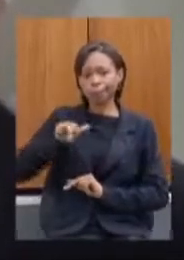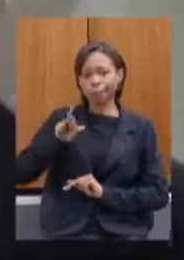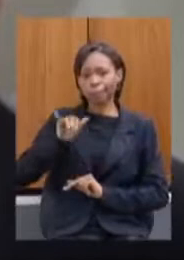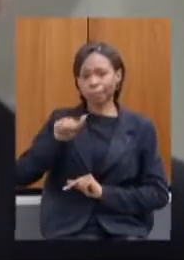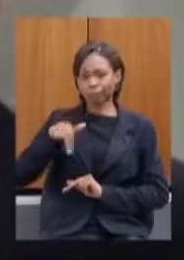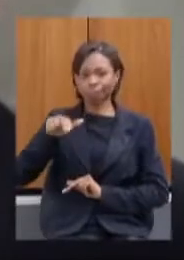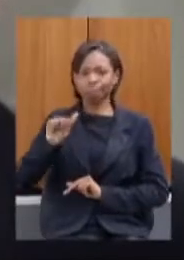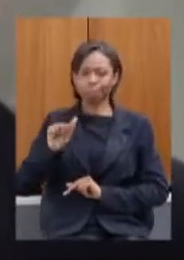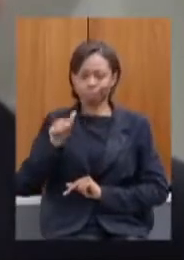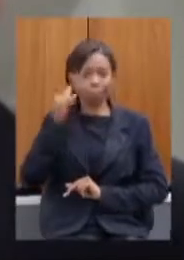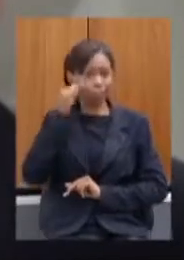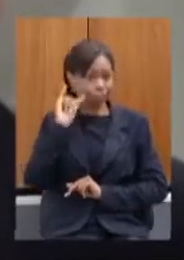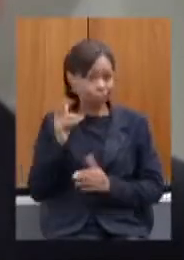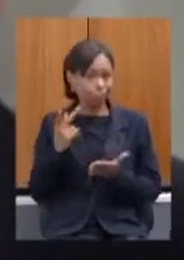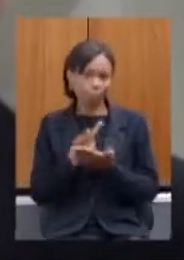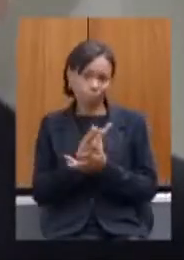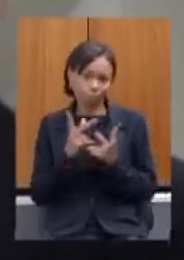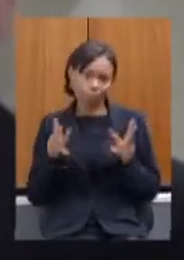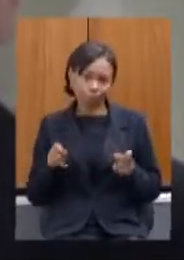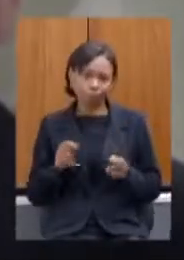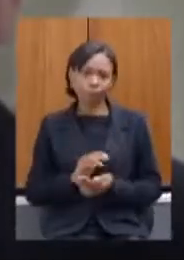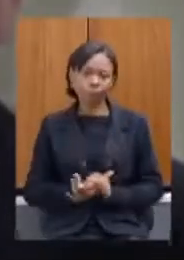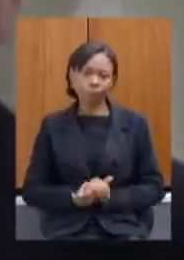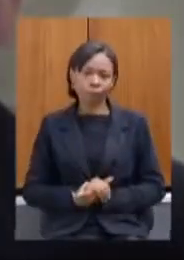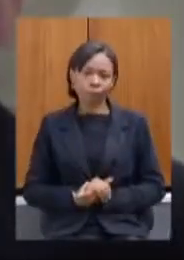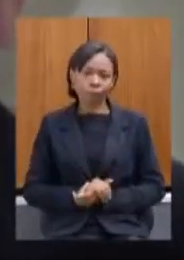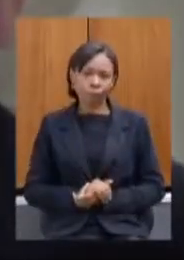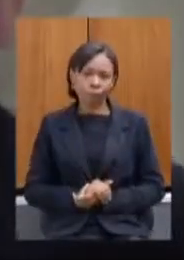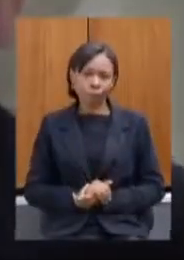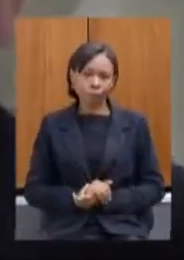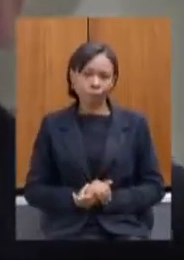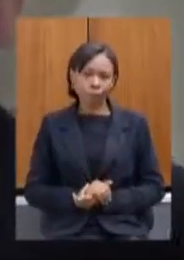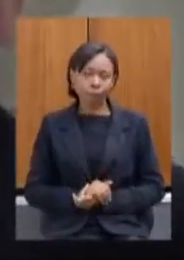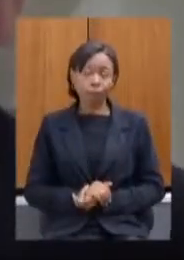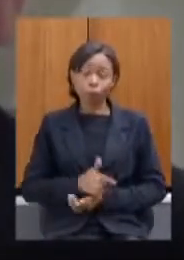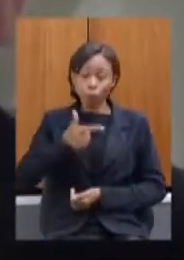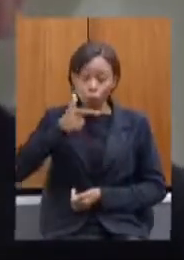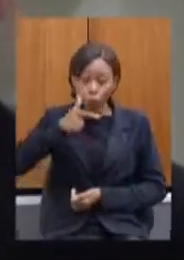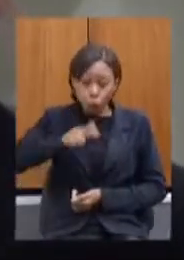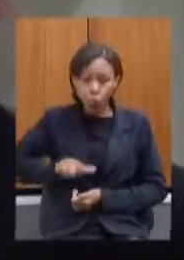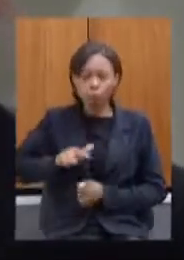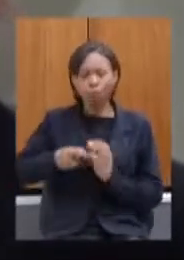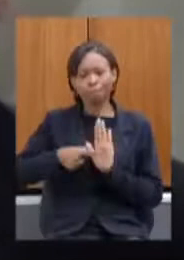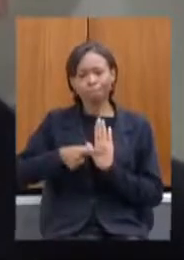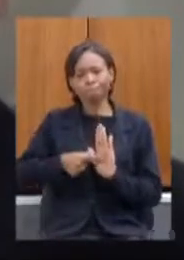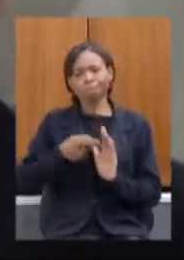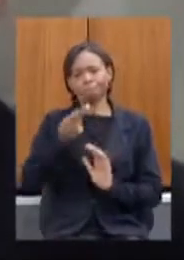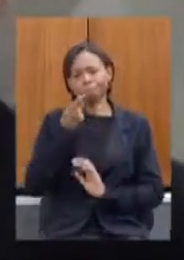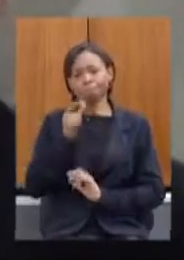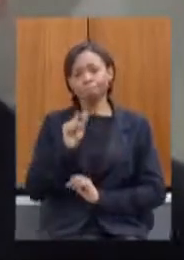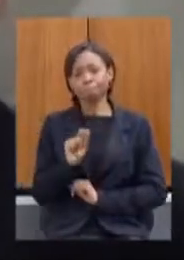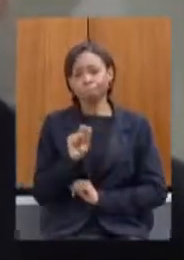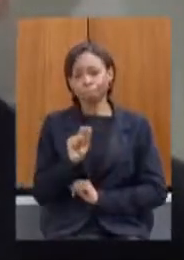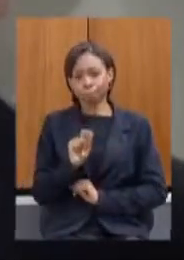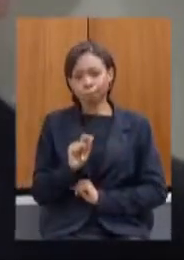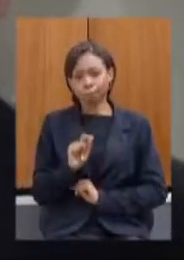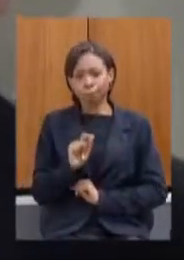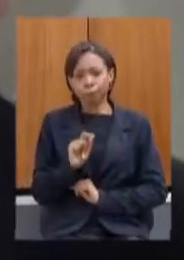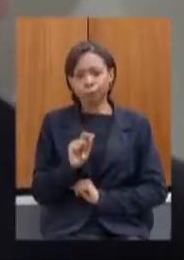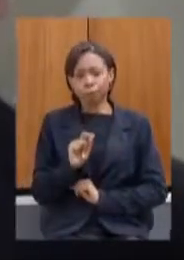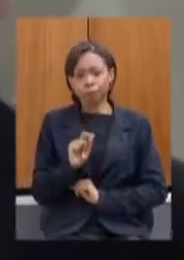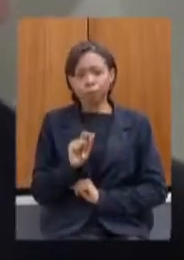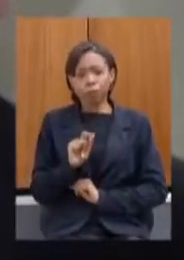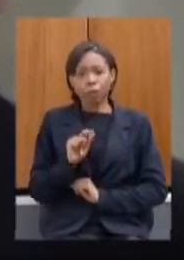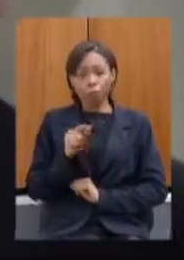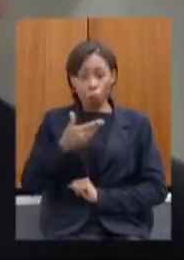e volta assim a enfatizar né que este